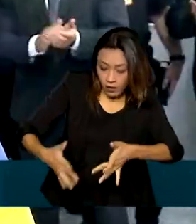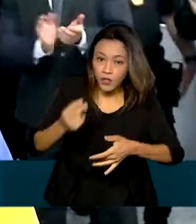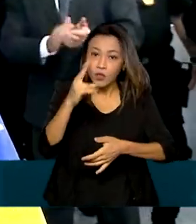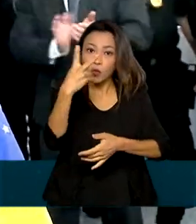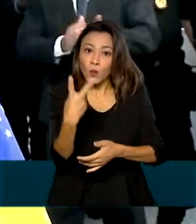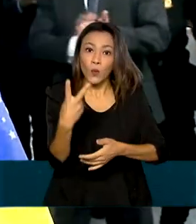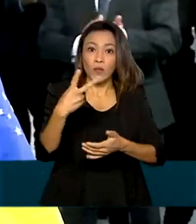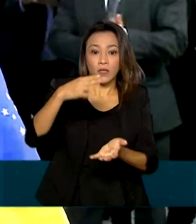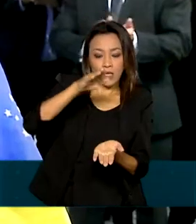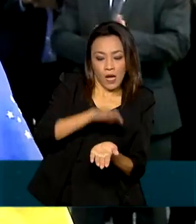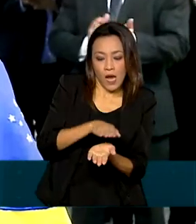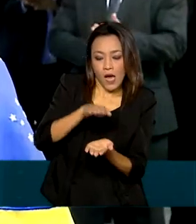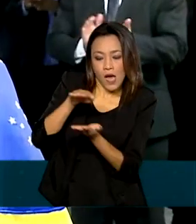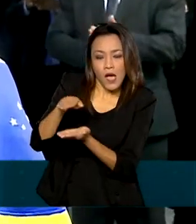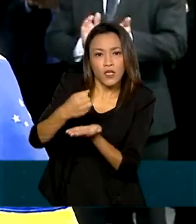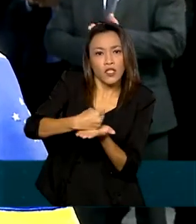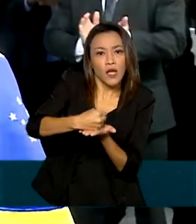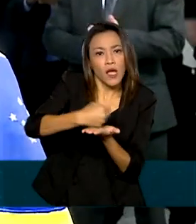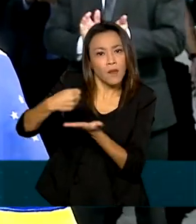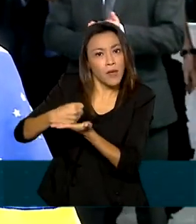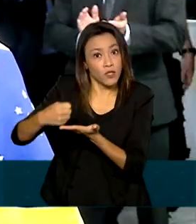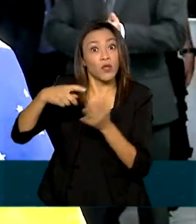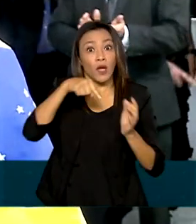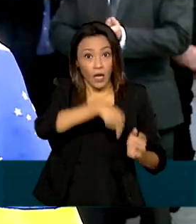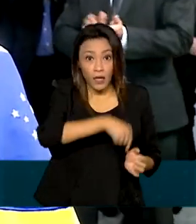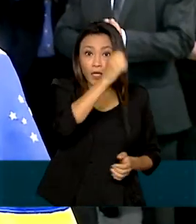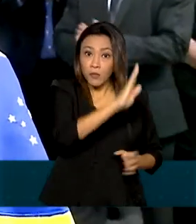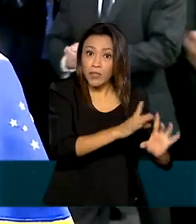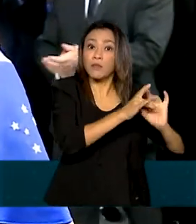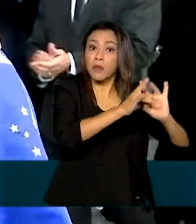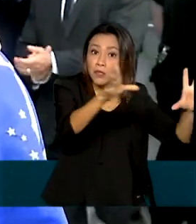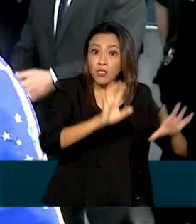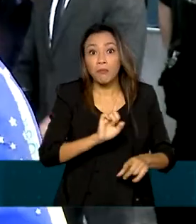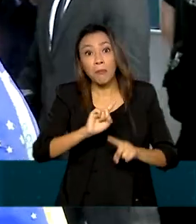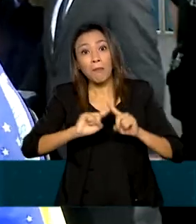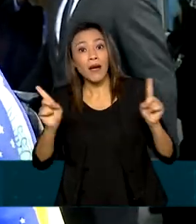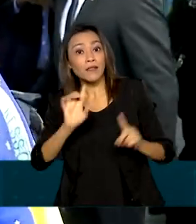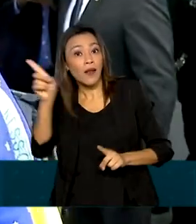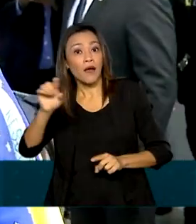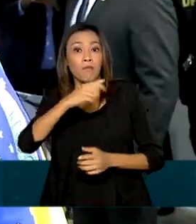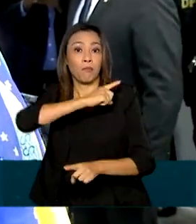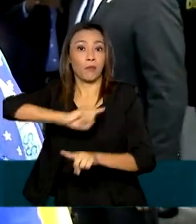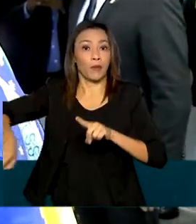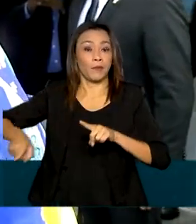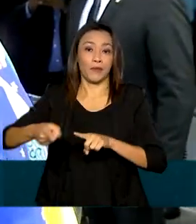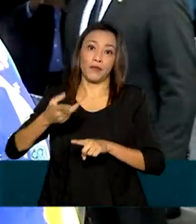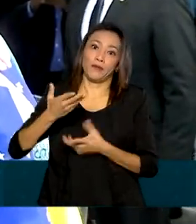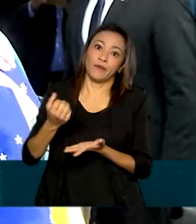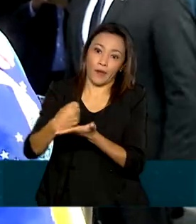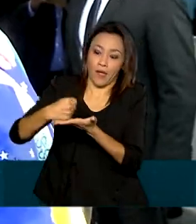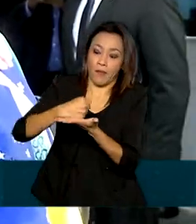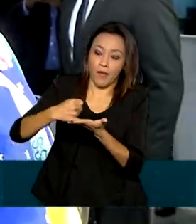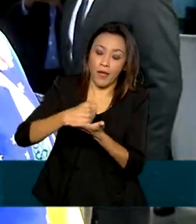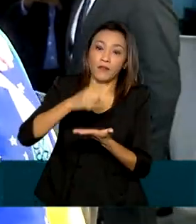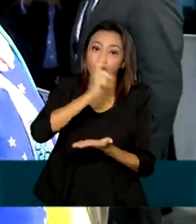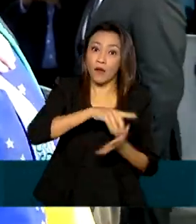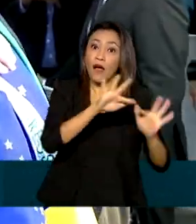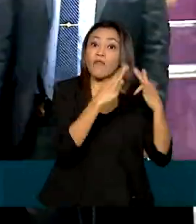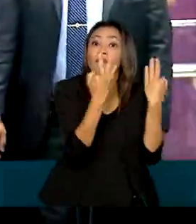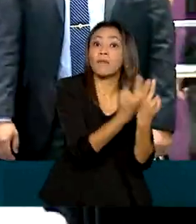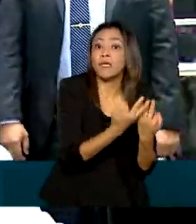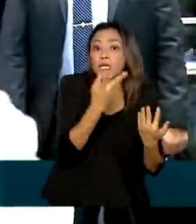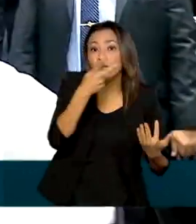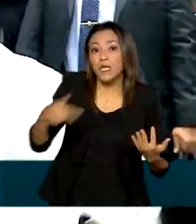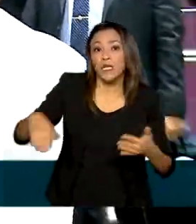caixas de medicamentos que são permitidos no Brasil, mas proibidos na Rússia. O remédio havia sido encomendado pela família do jogador